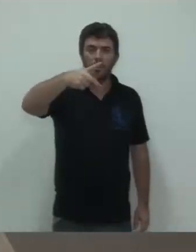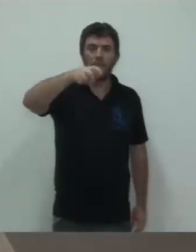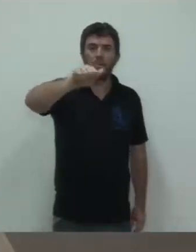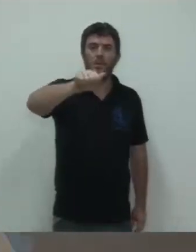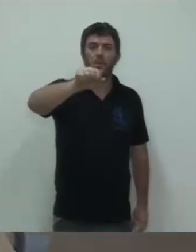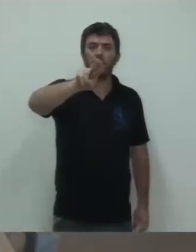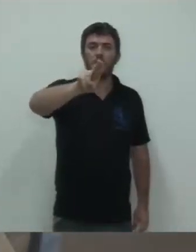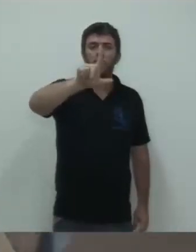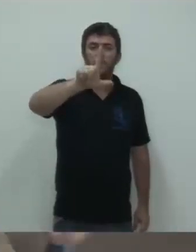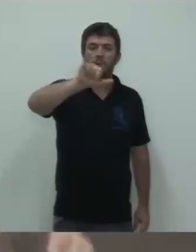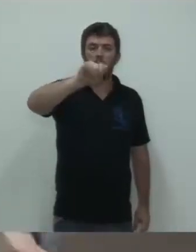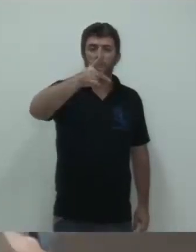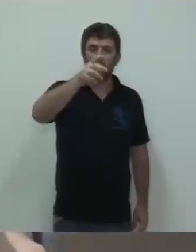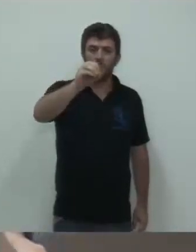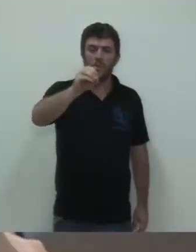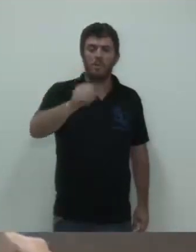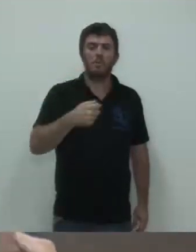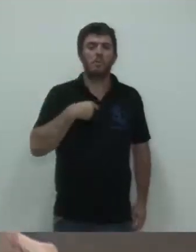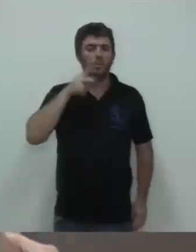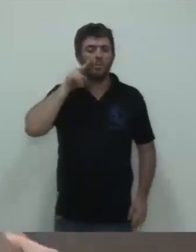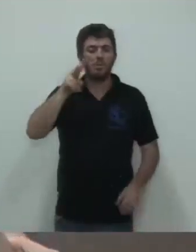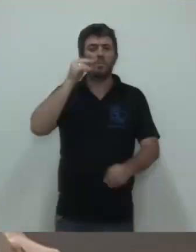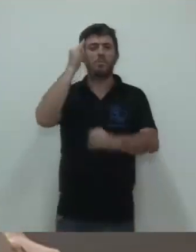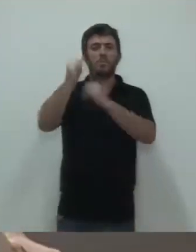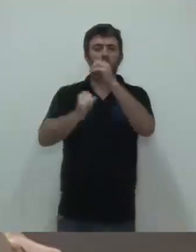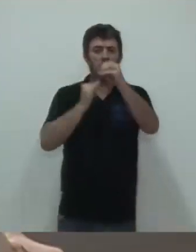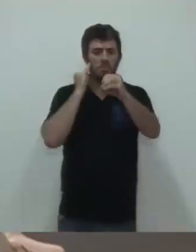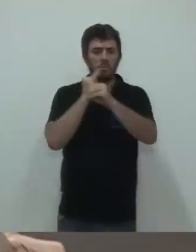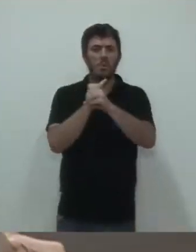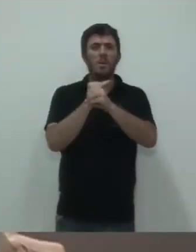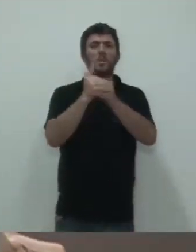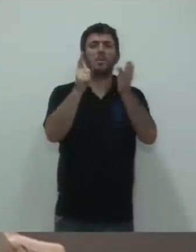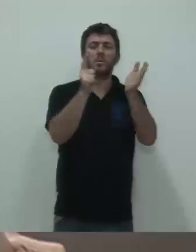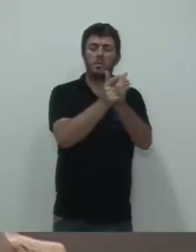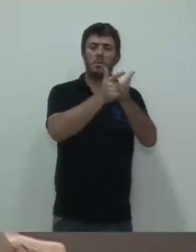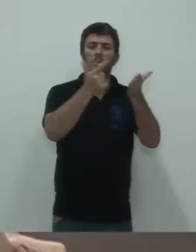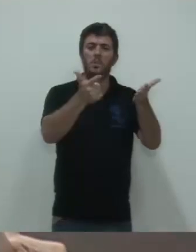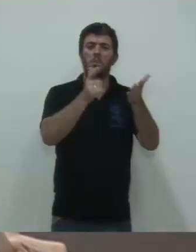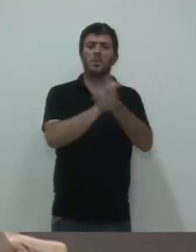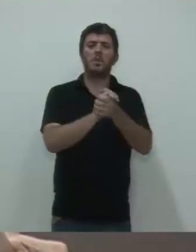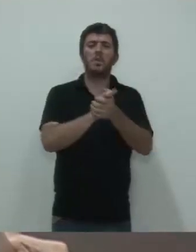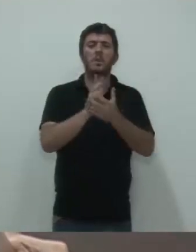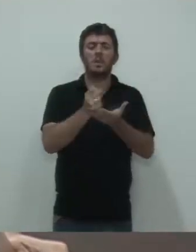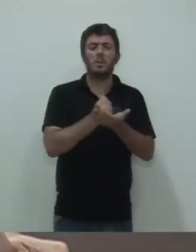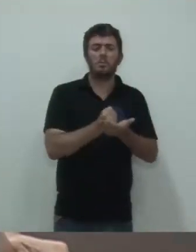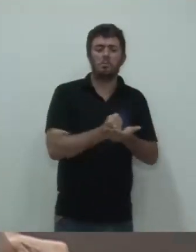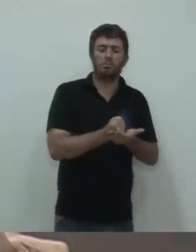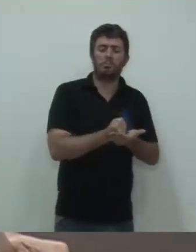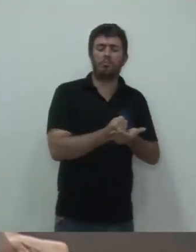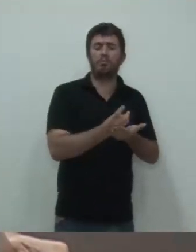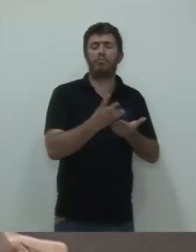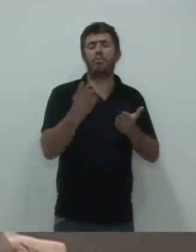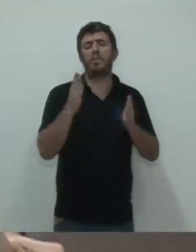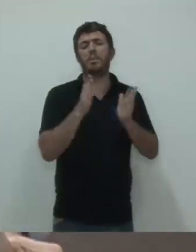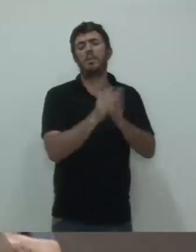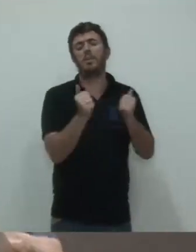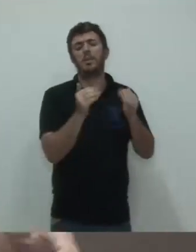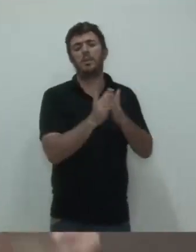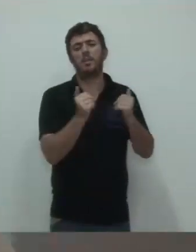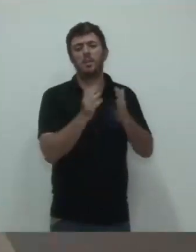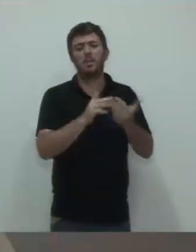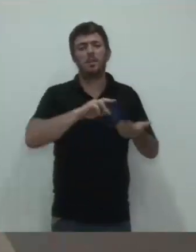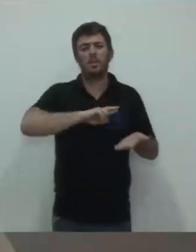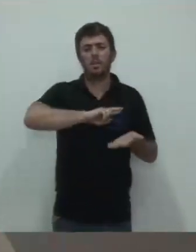vimos nas redes sociais e depois na imprensa, que depois de inúmeros pedidos nossos, dessa casa de diversos